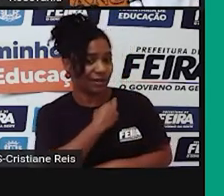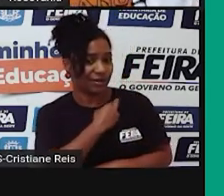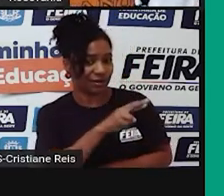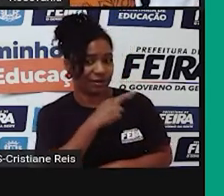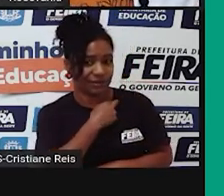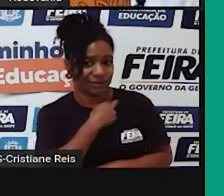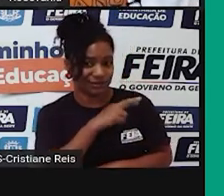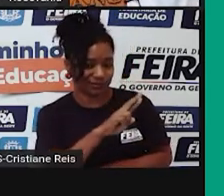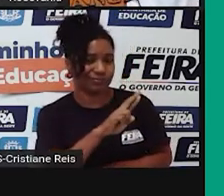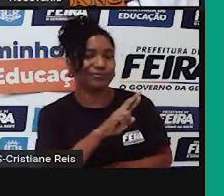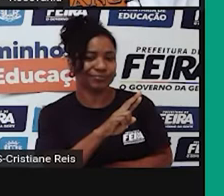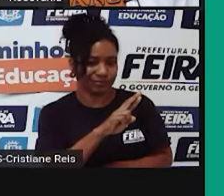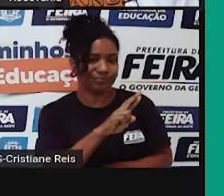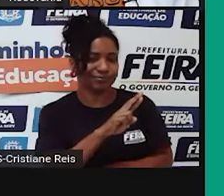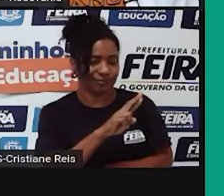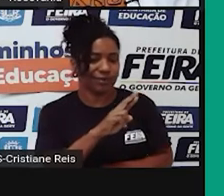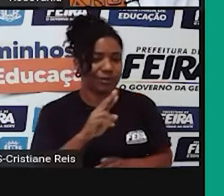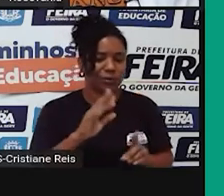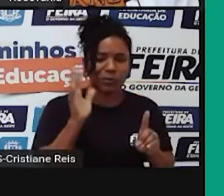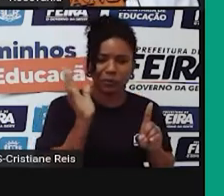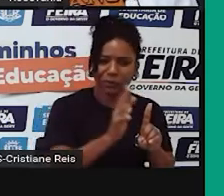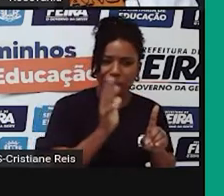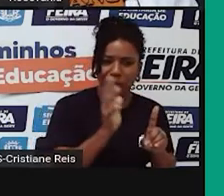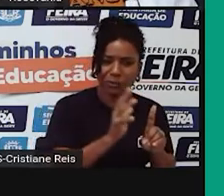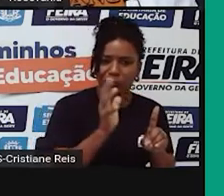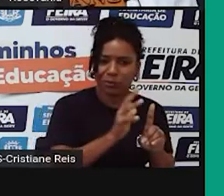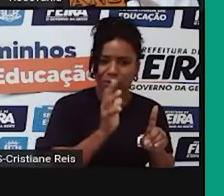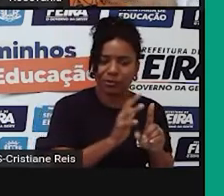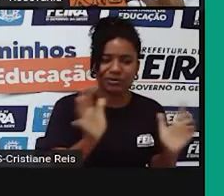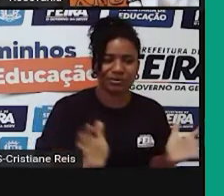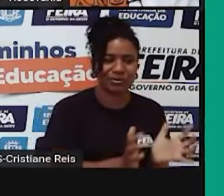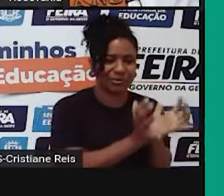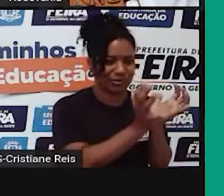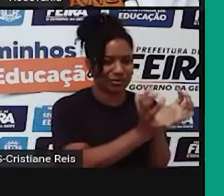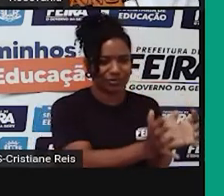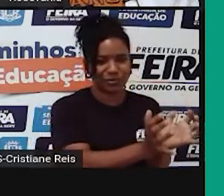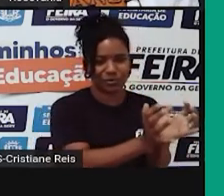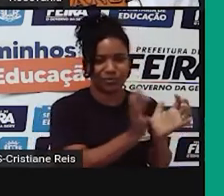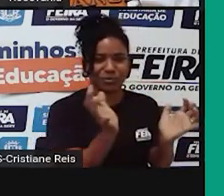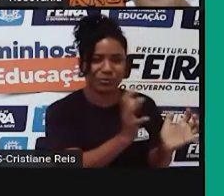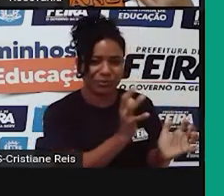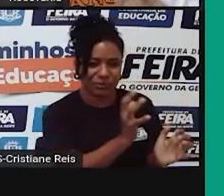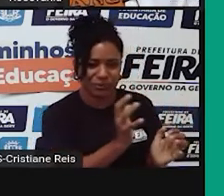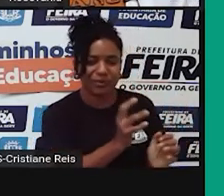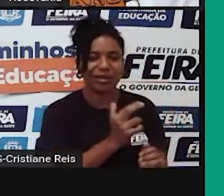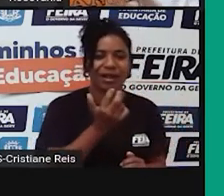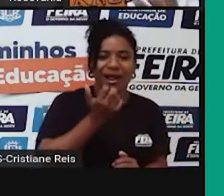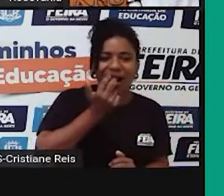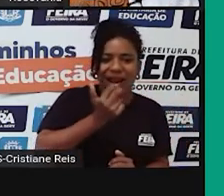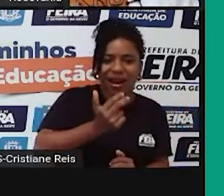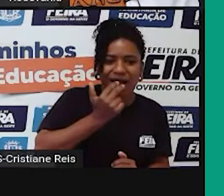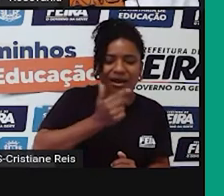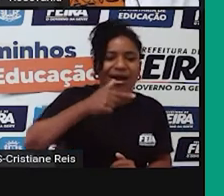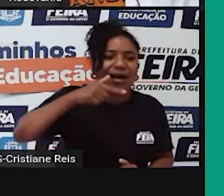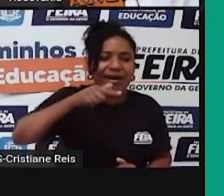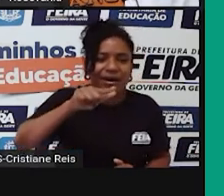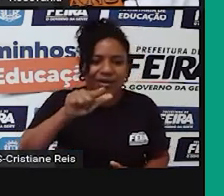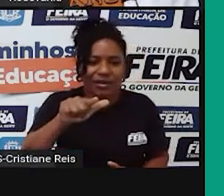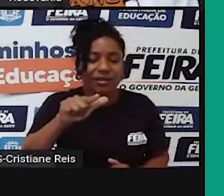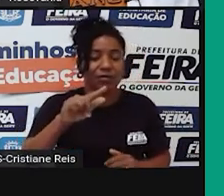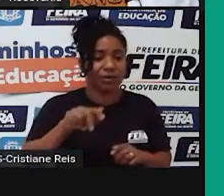dos povos indígenas, que acabou mudando o idioma, acabou mudando as crenças